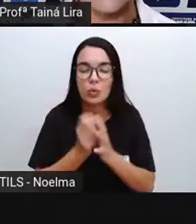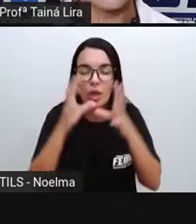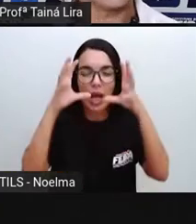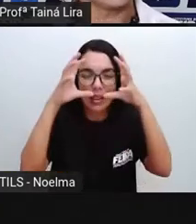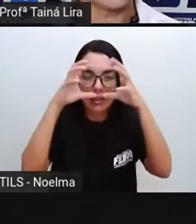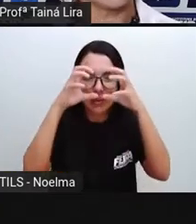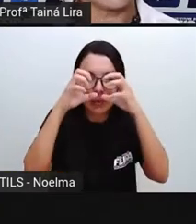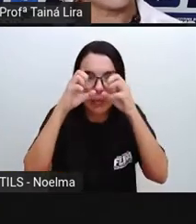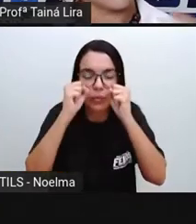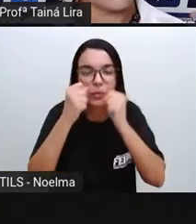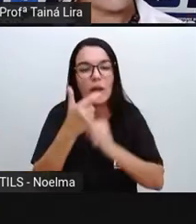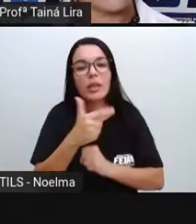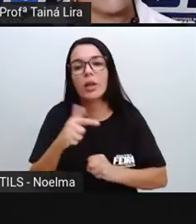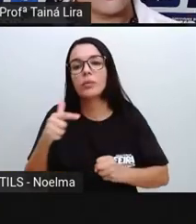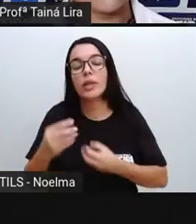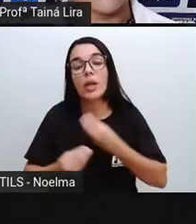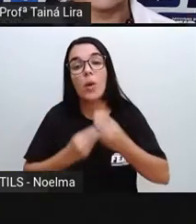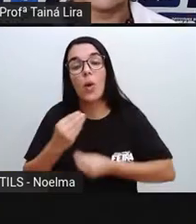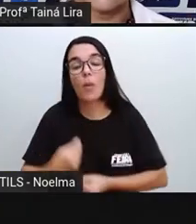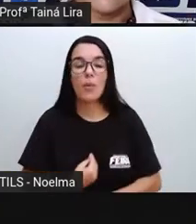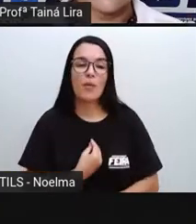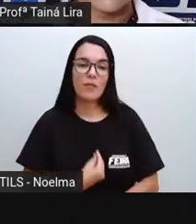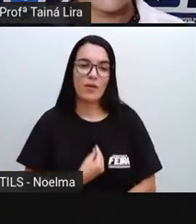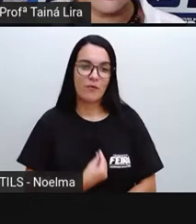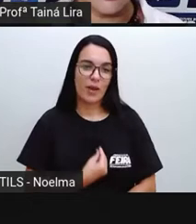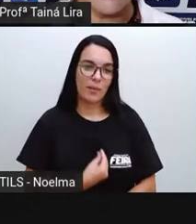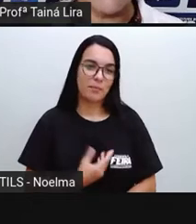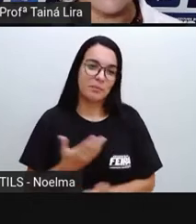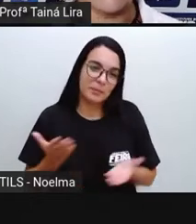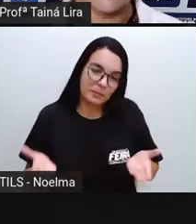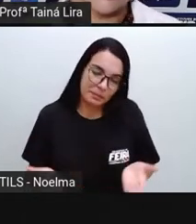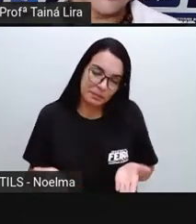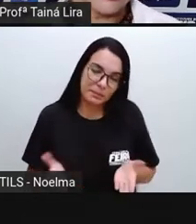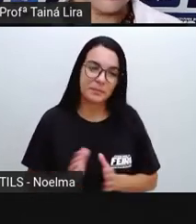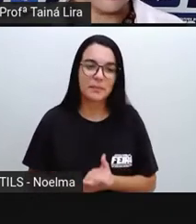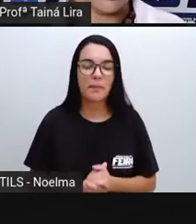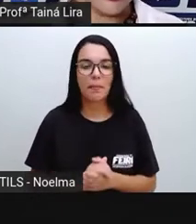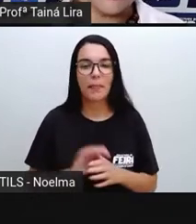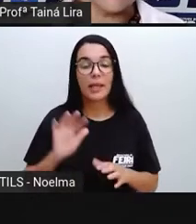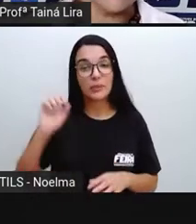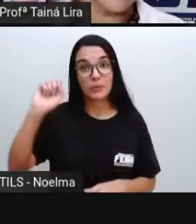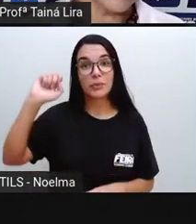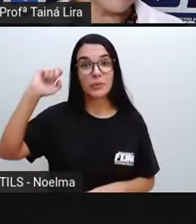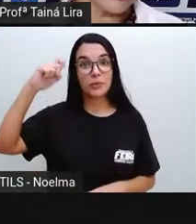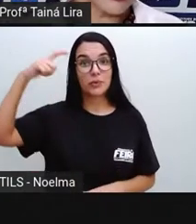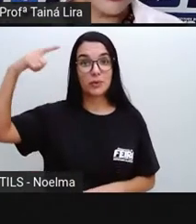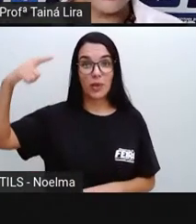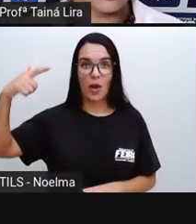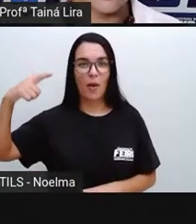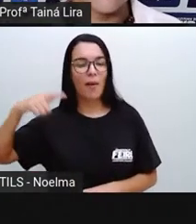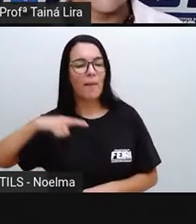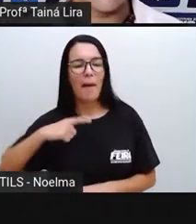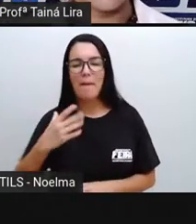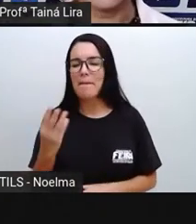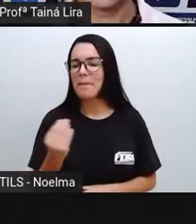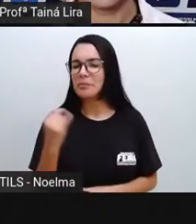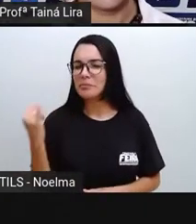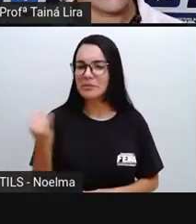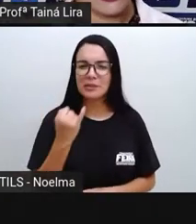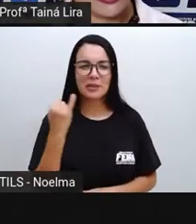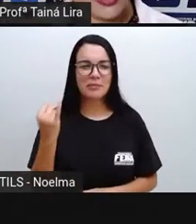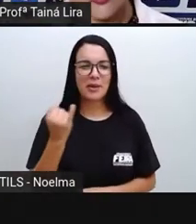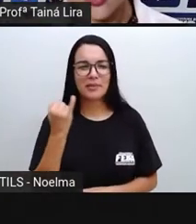e não teríamos condições, né? De sobrevivência. E o sol, ele é muito importante, né?